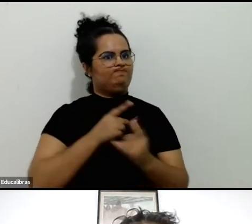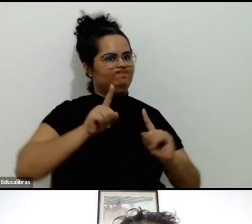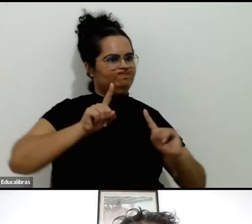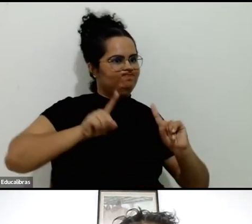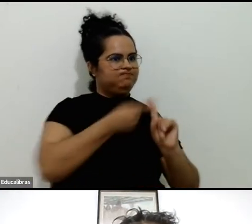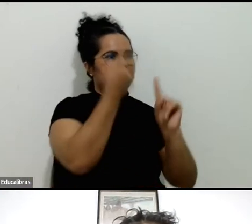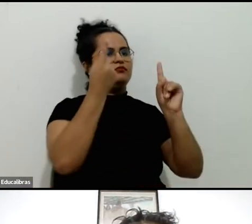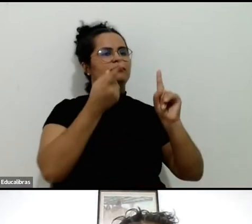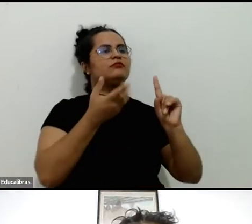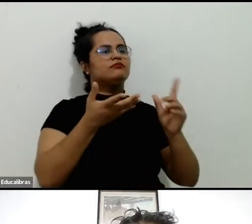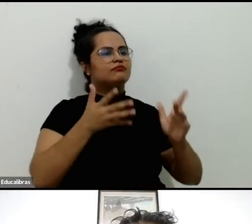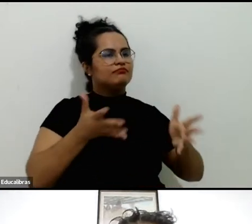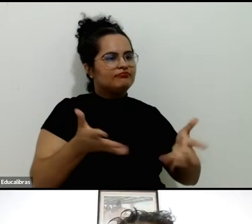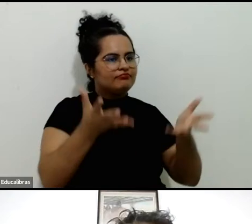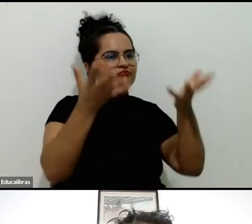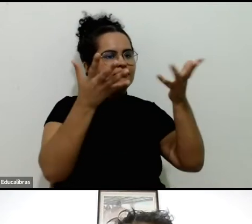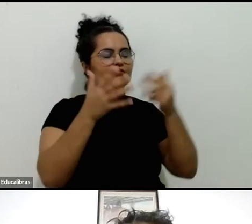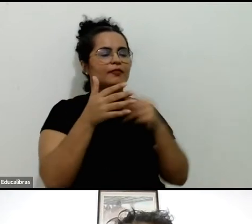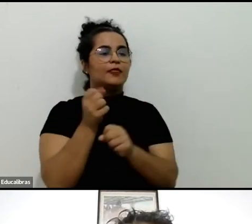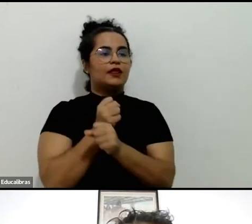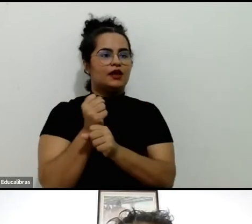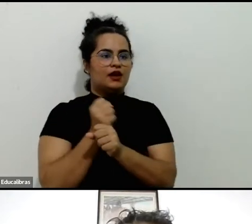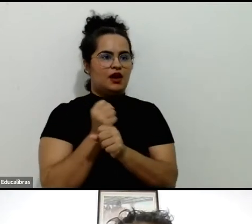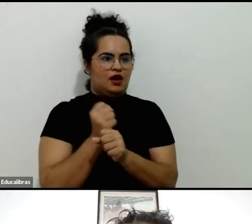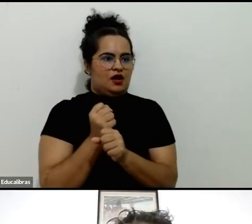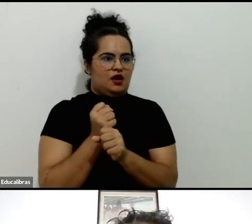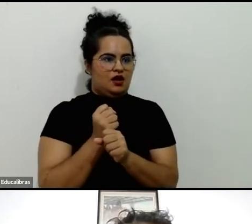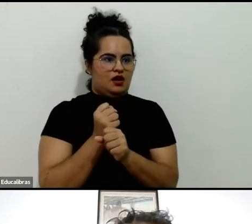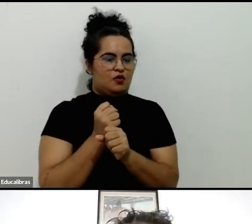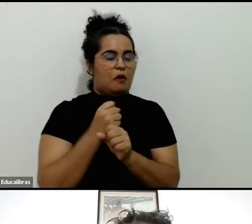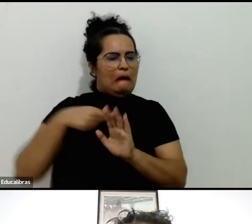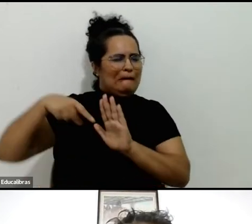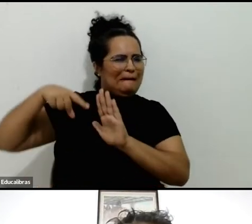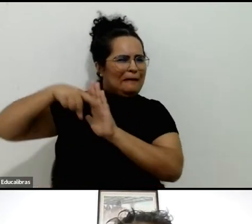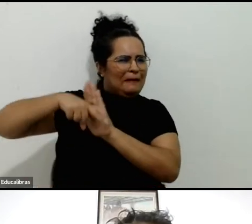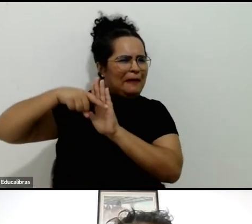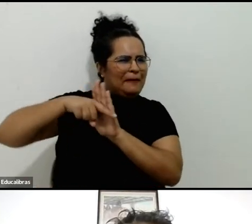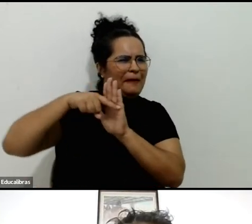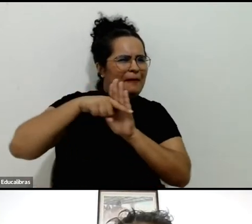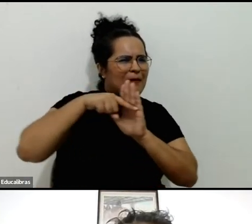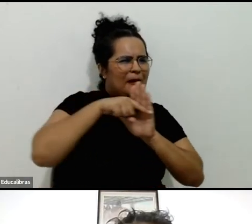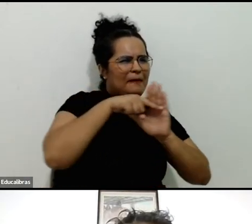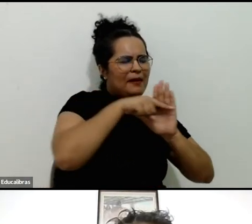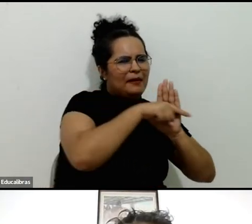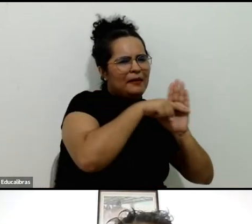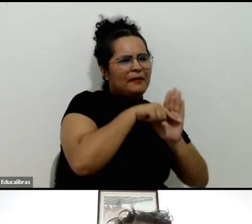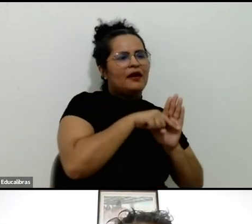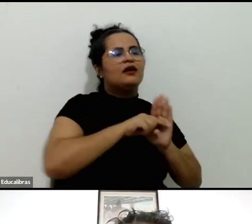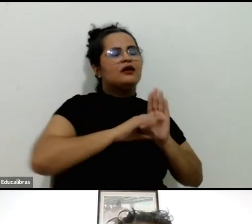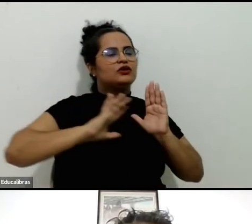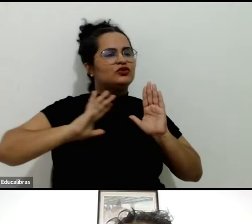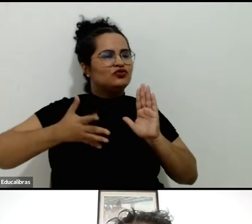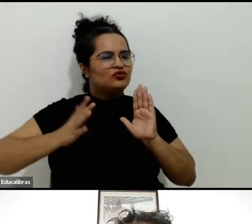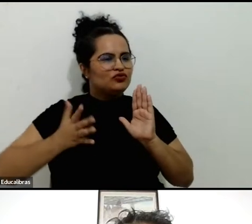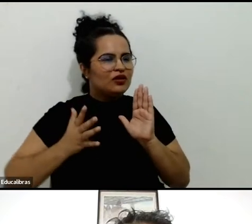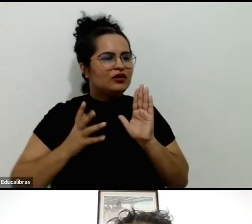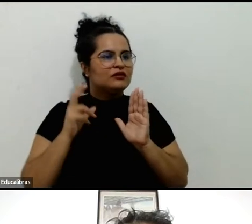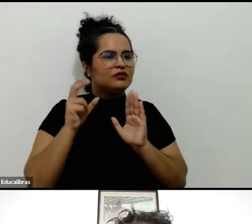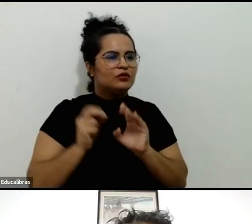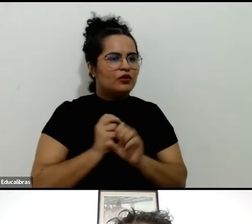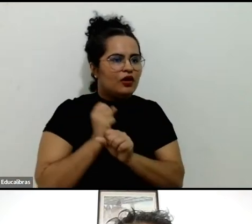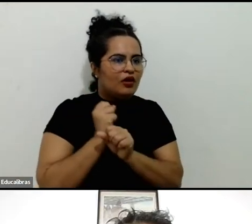Neste ano, ao completar meio século de pesquisa, eu fiquei assustado, gente, quando fiz a conta, quando dei